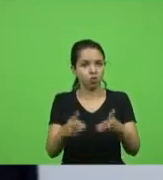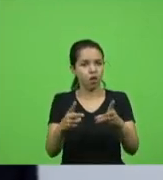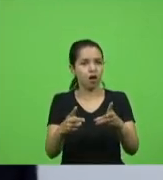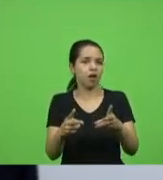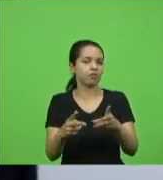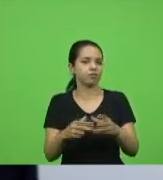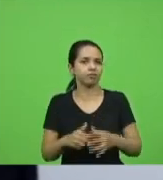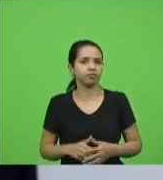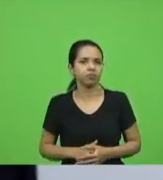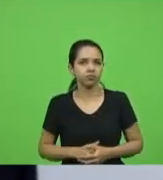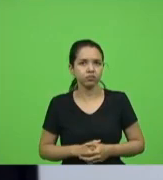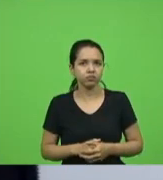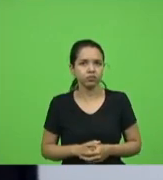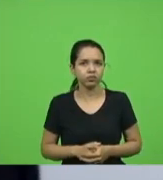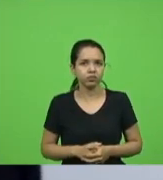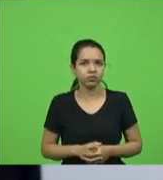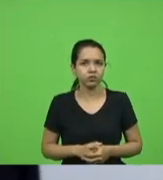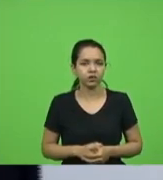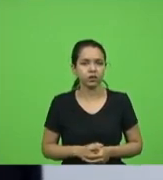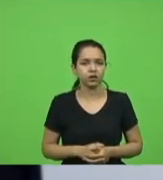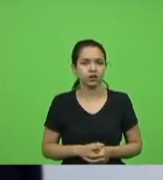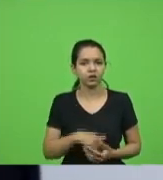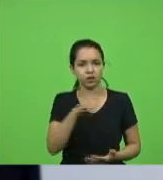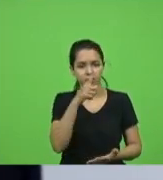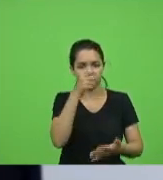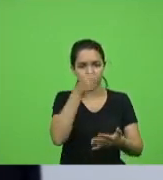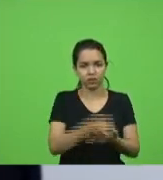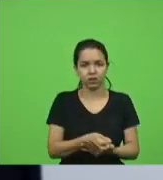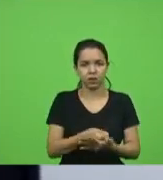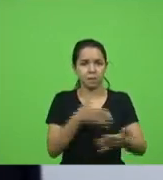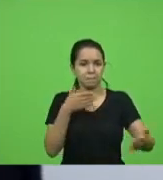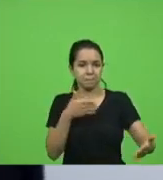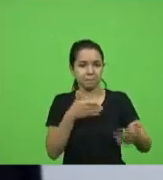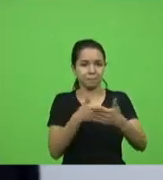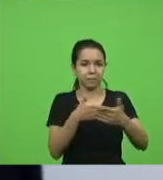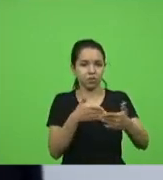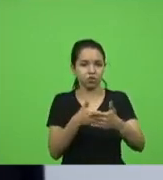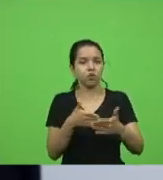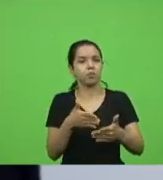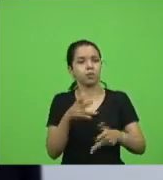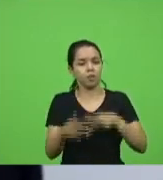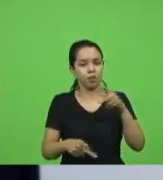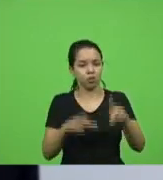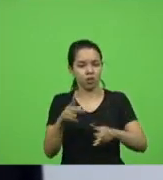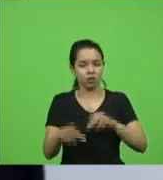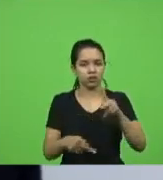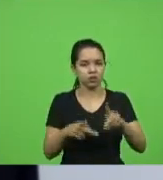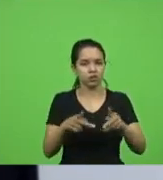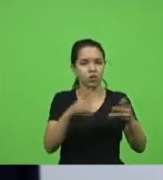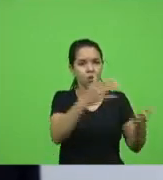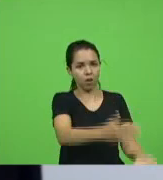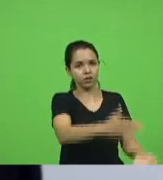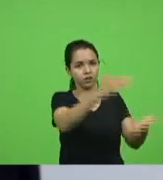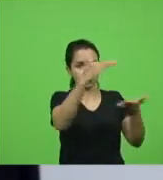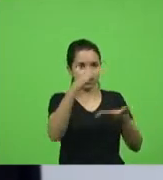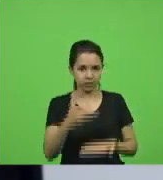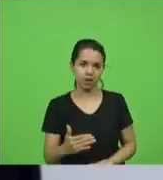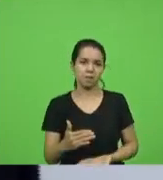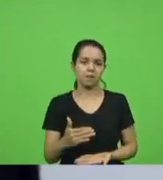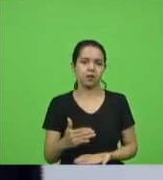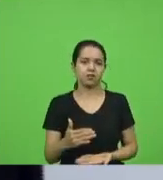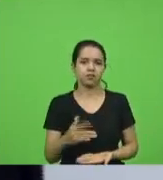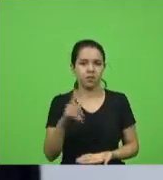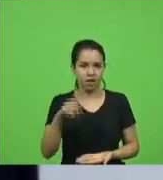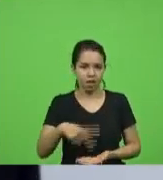sua determinação de impedir que a população receba a solução que